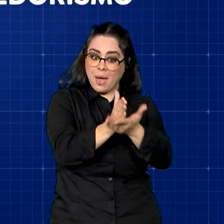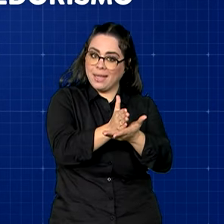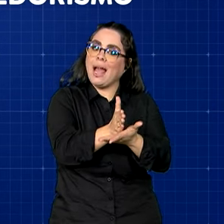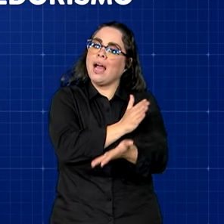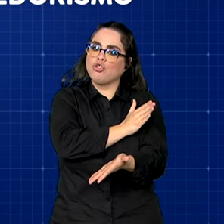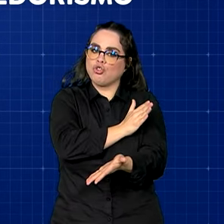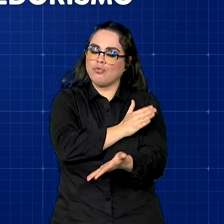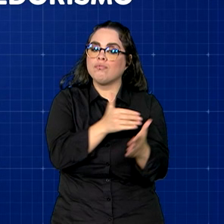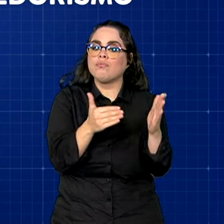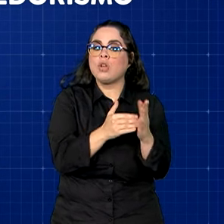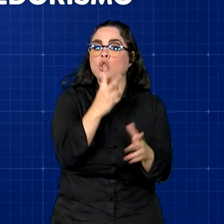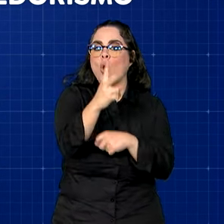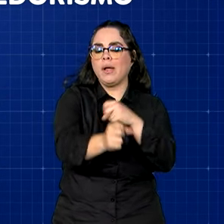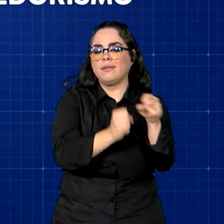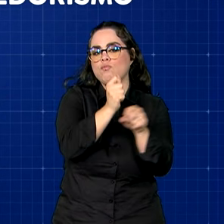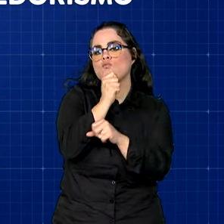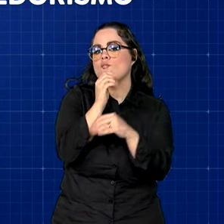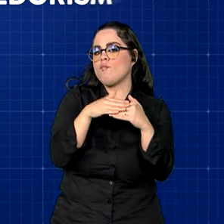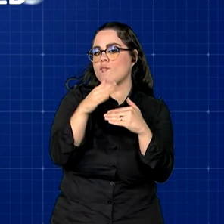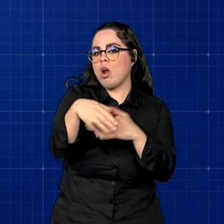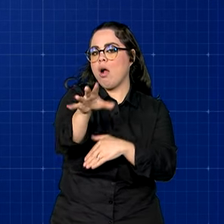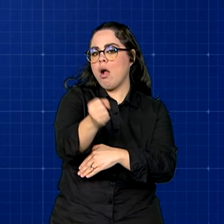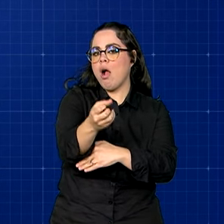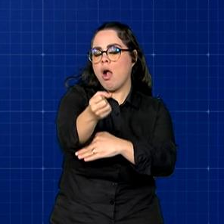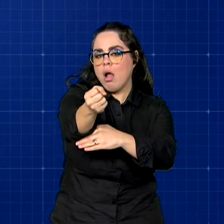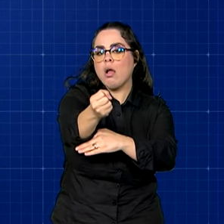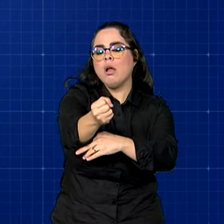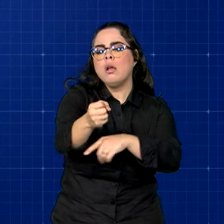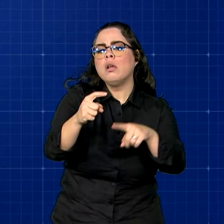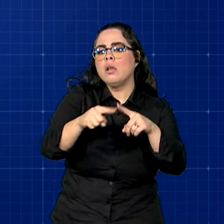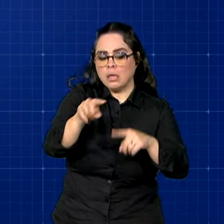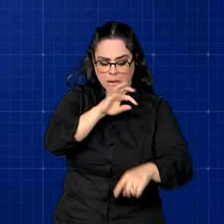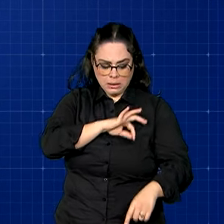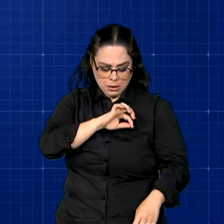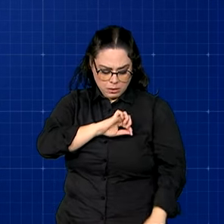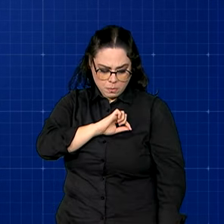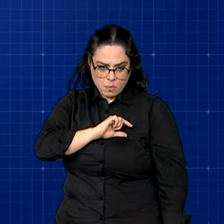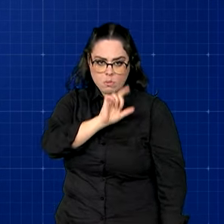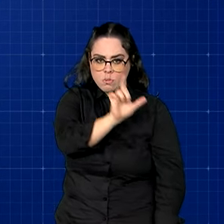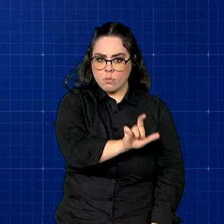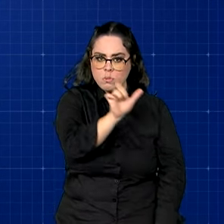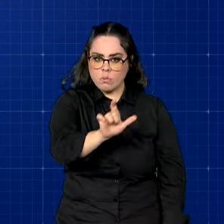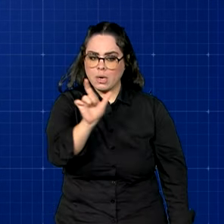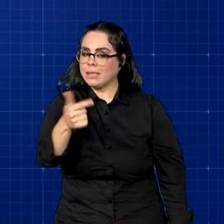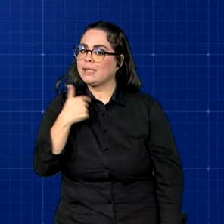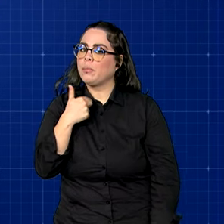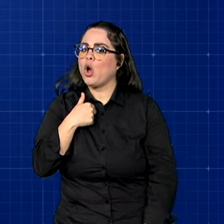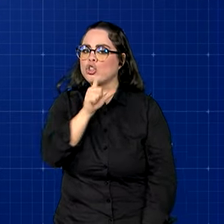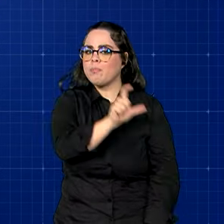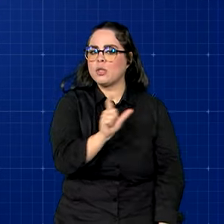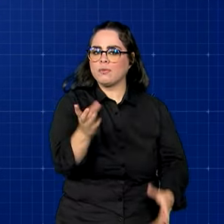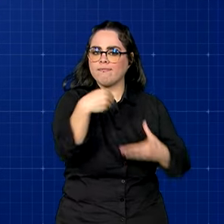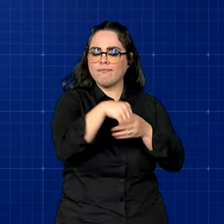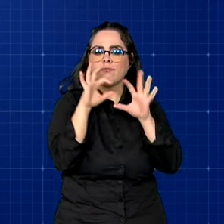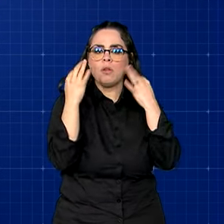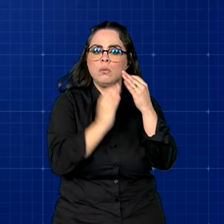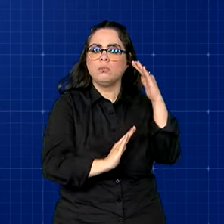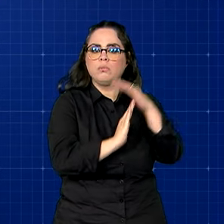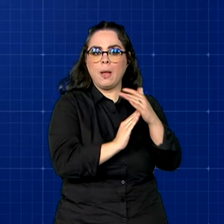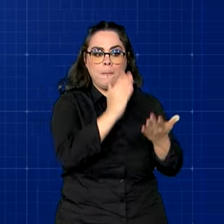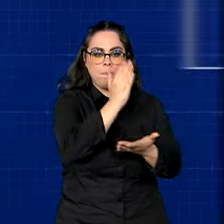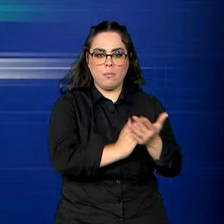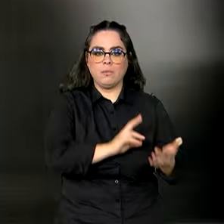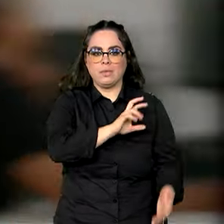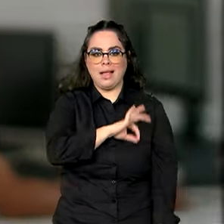benefício por até dois anos. Mas, para isso, a renda por membro da família não pode ultrapassar meio salário